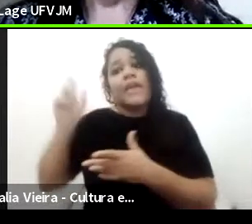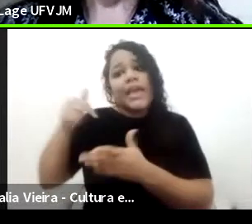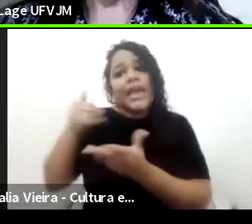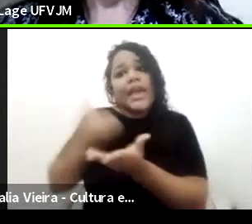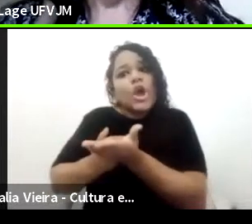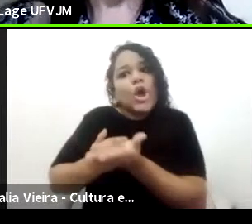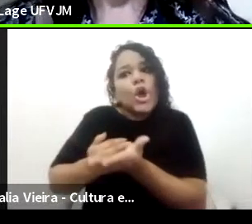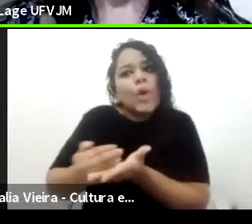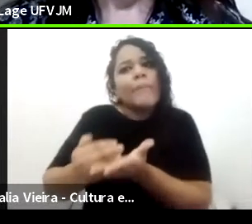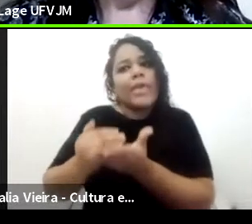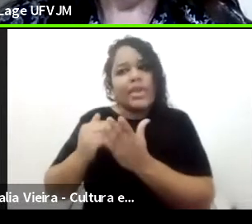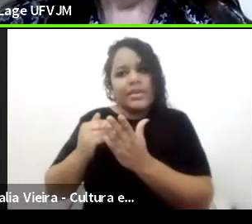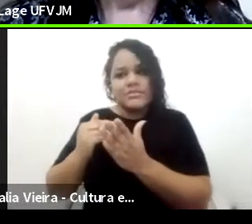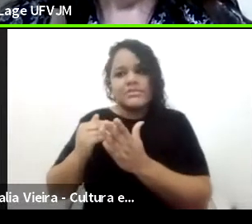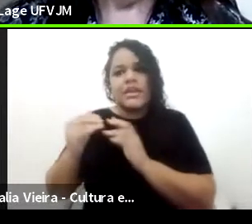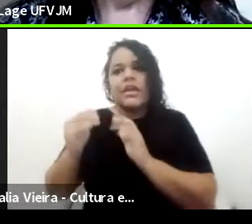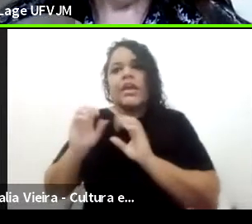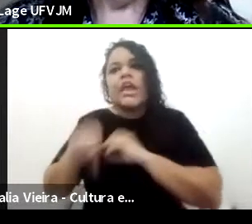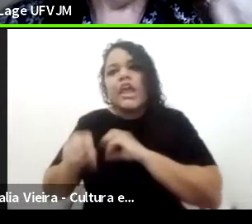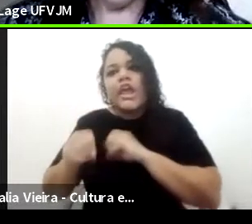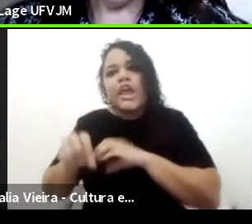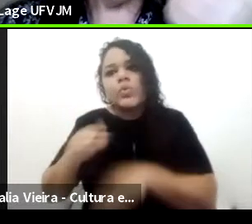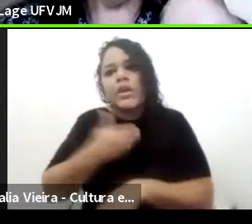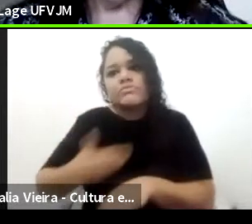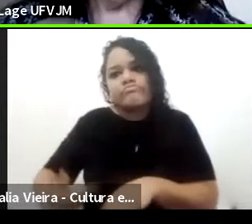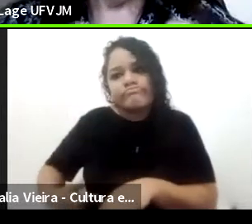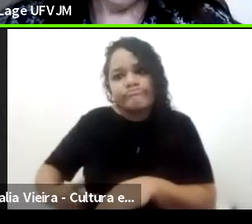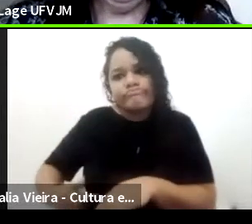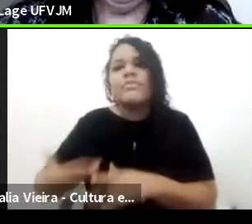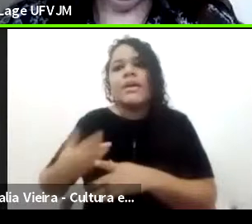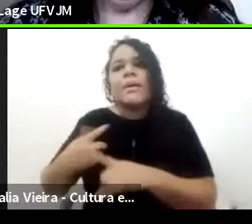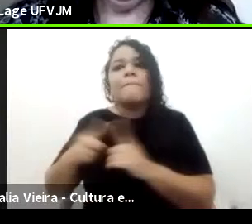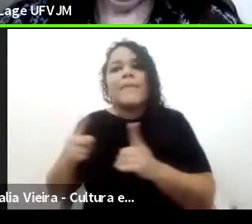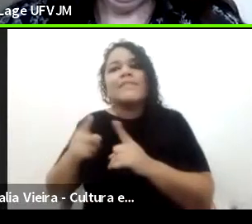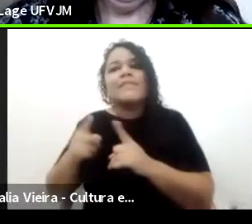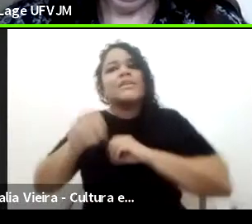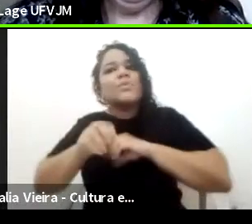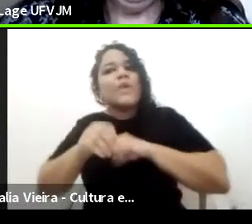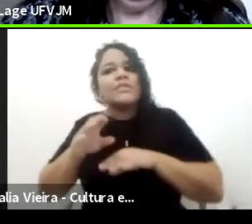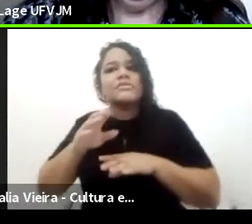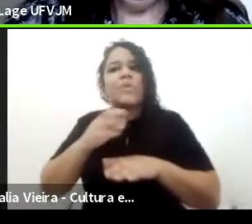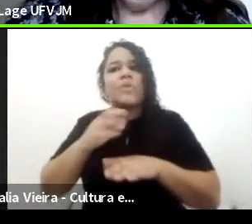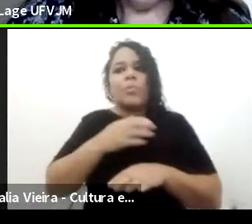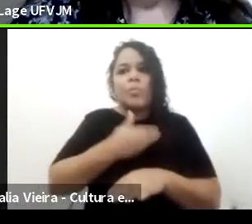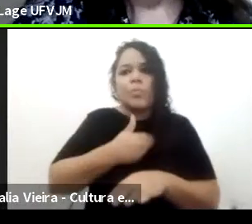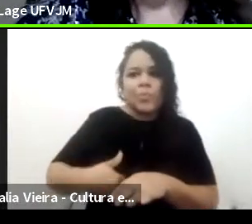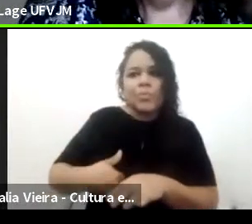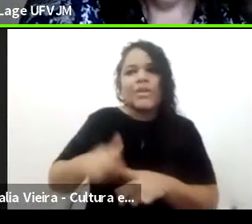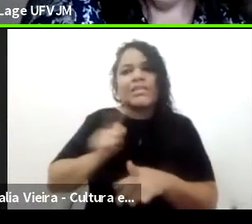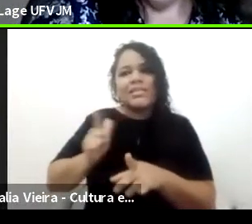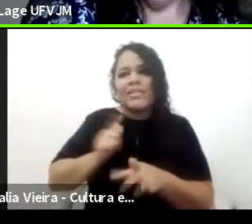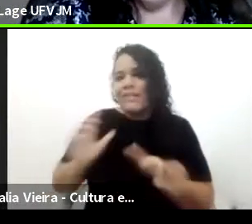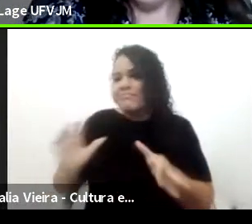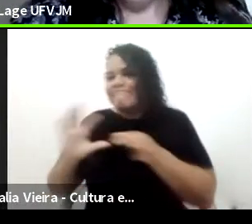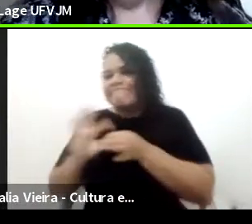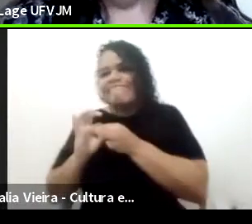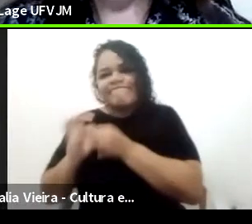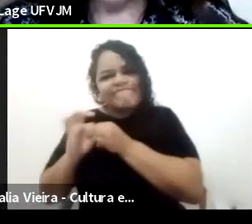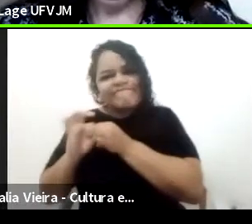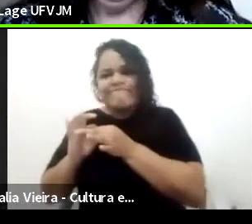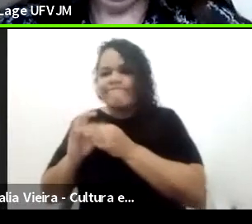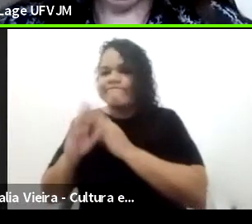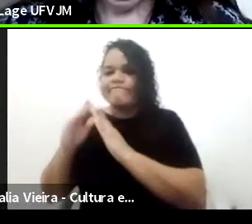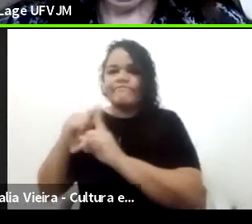mas de uma educação pública que ainda tem forte aliança com a igreja. Isso não se desvincula, né?